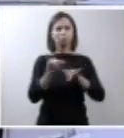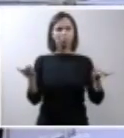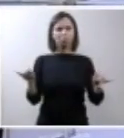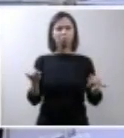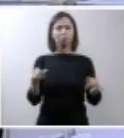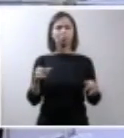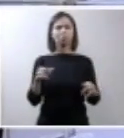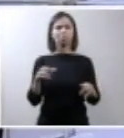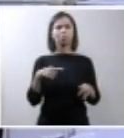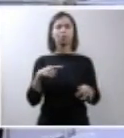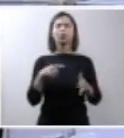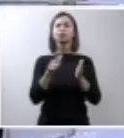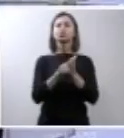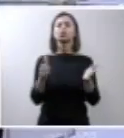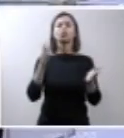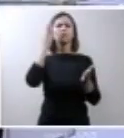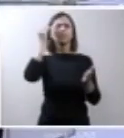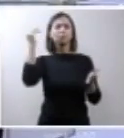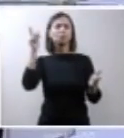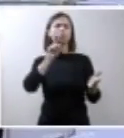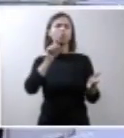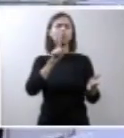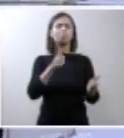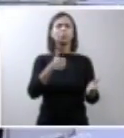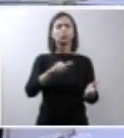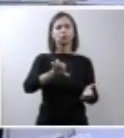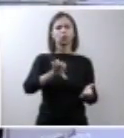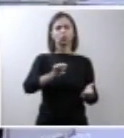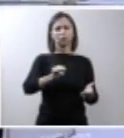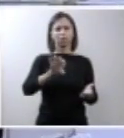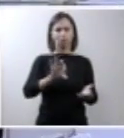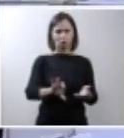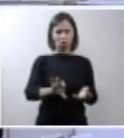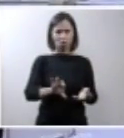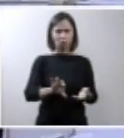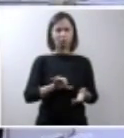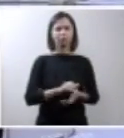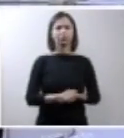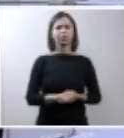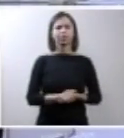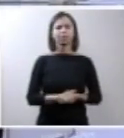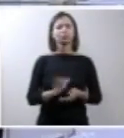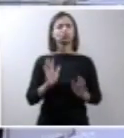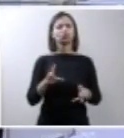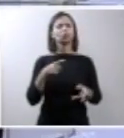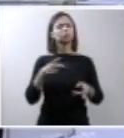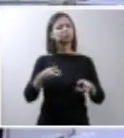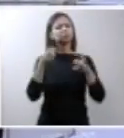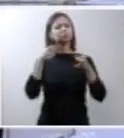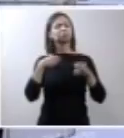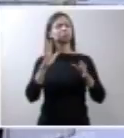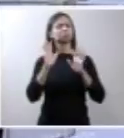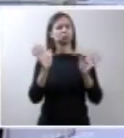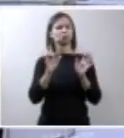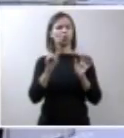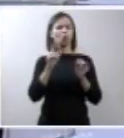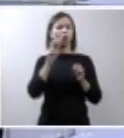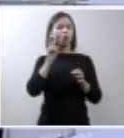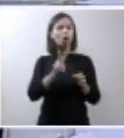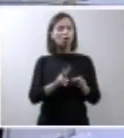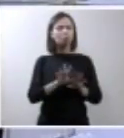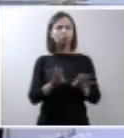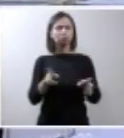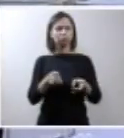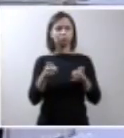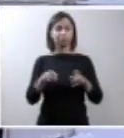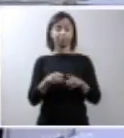The New England Journal of Medicine em 89 considerando como uma observação e a